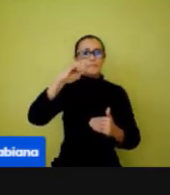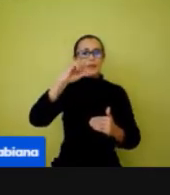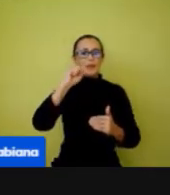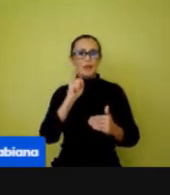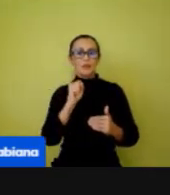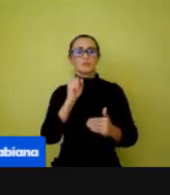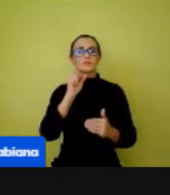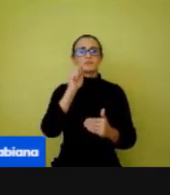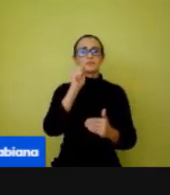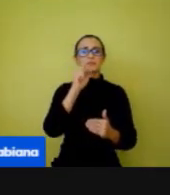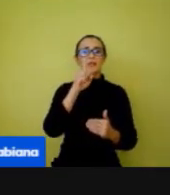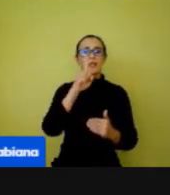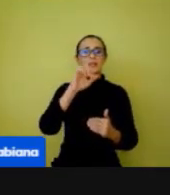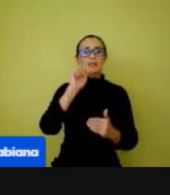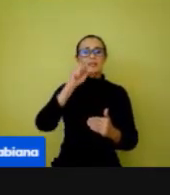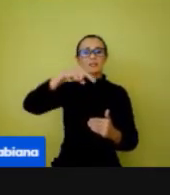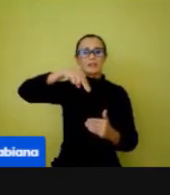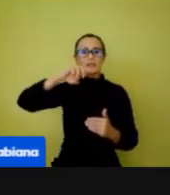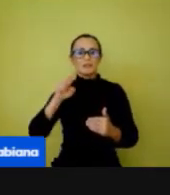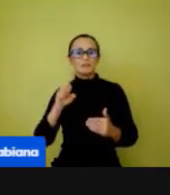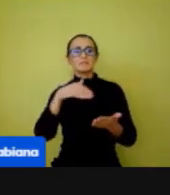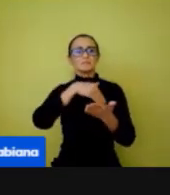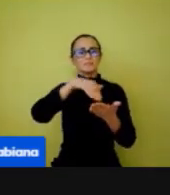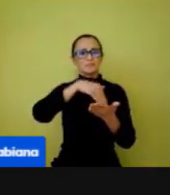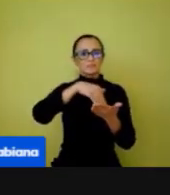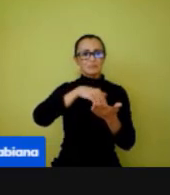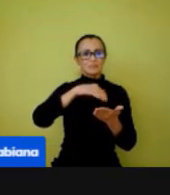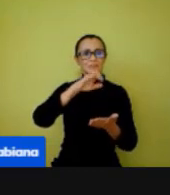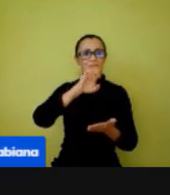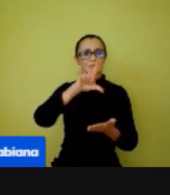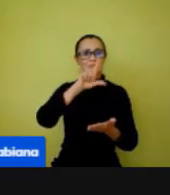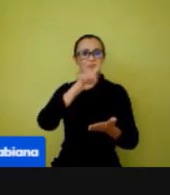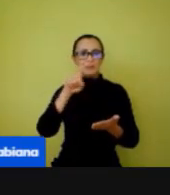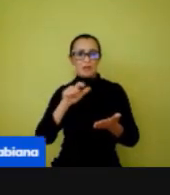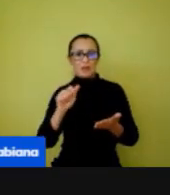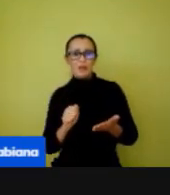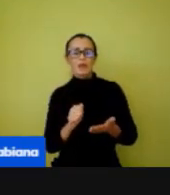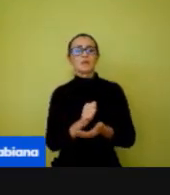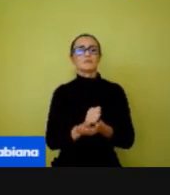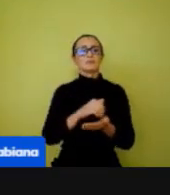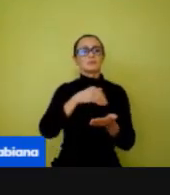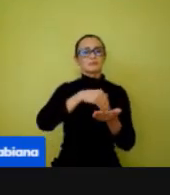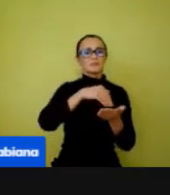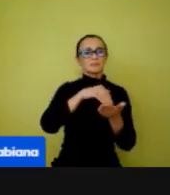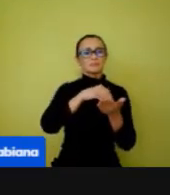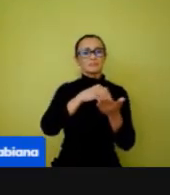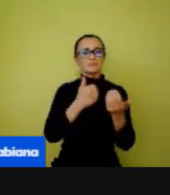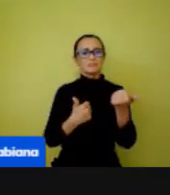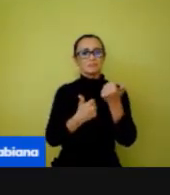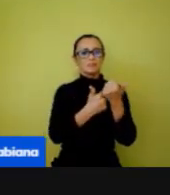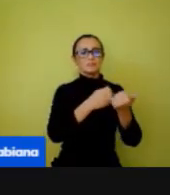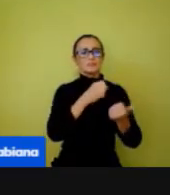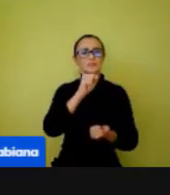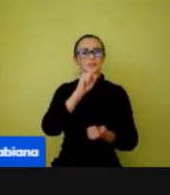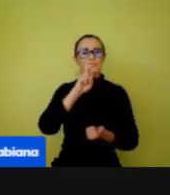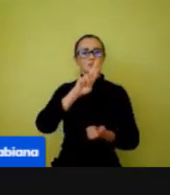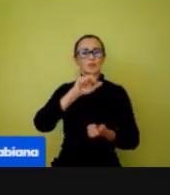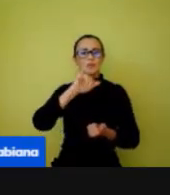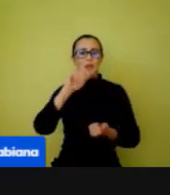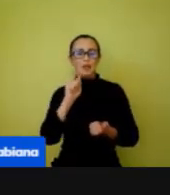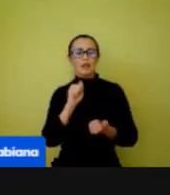Adriana Lopes, a secretária de educação, Elza Fernandes, a secretária de junta, Soray Inácio, o